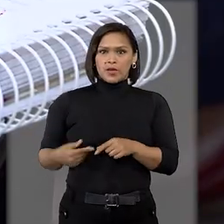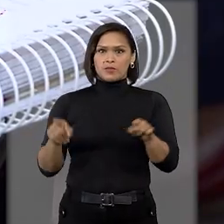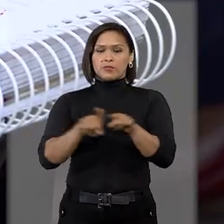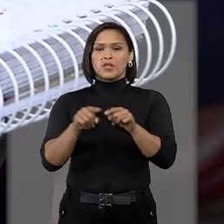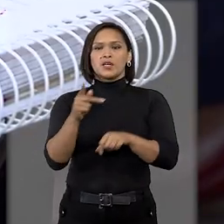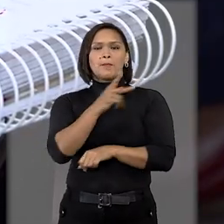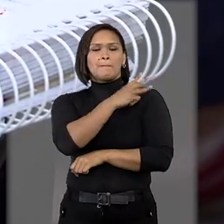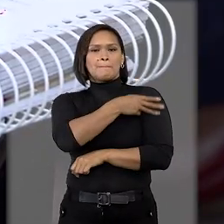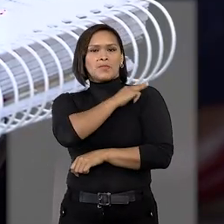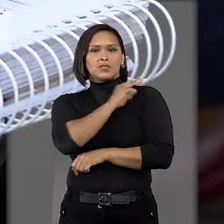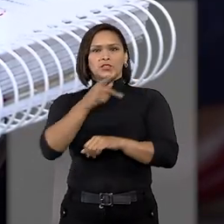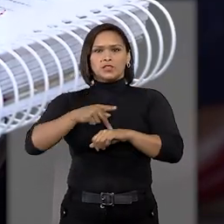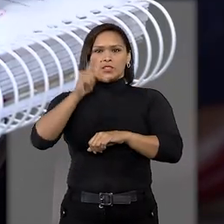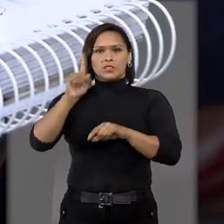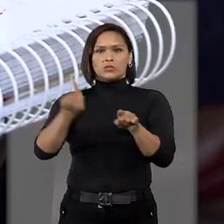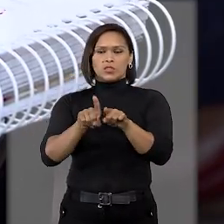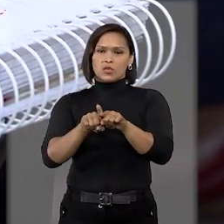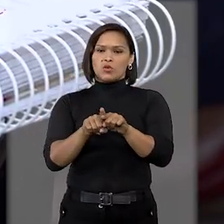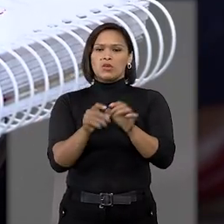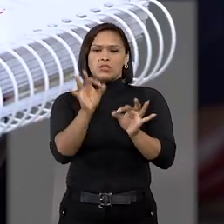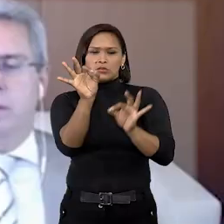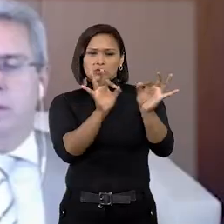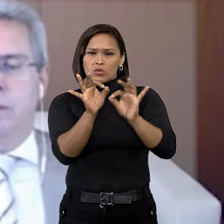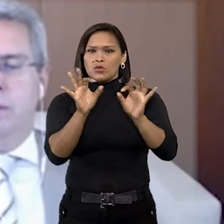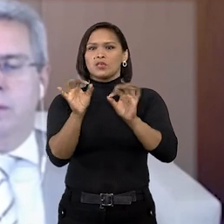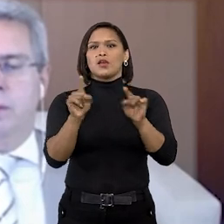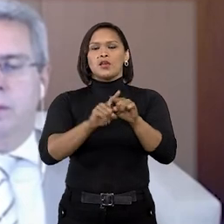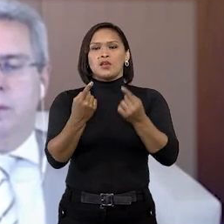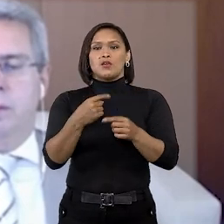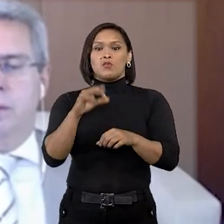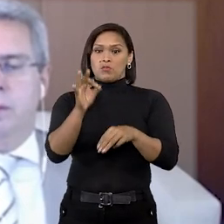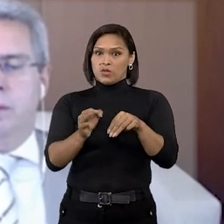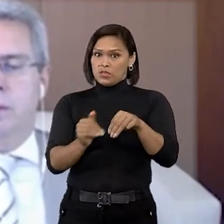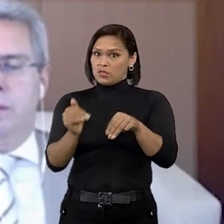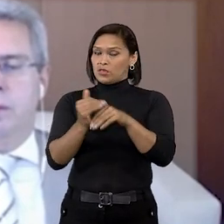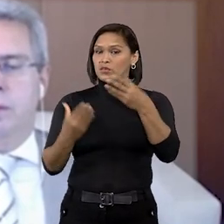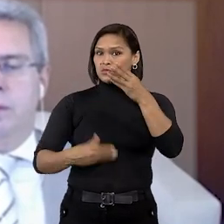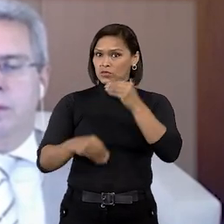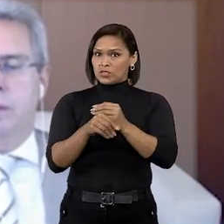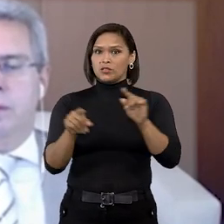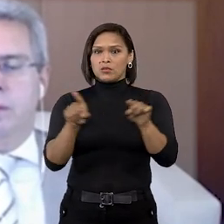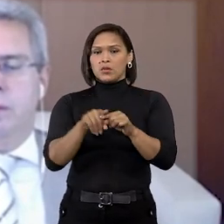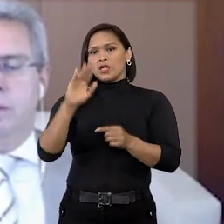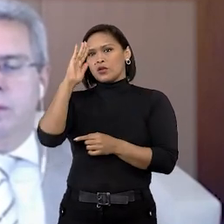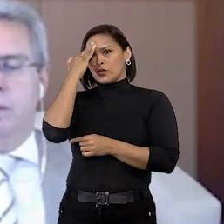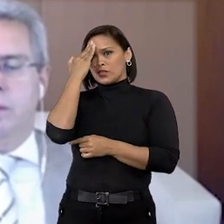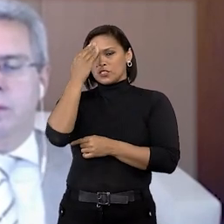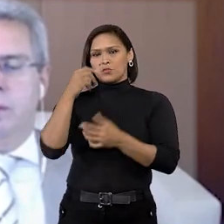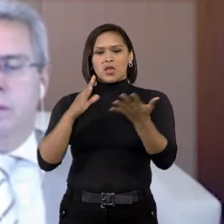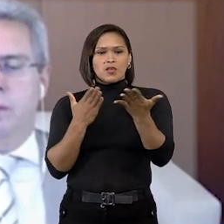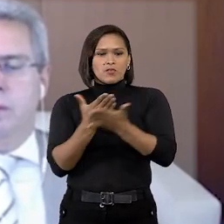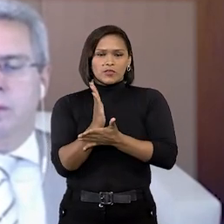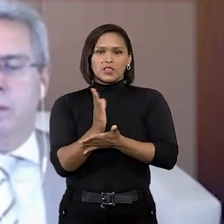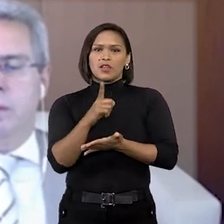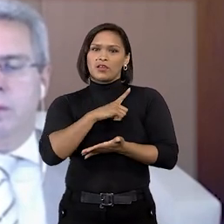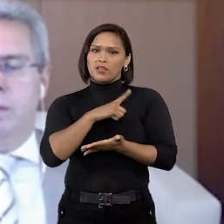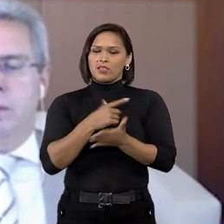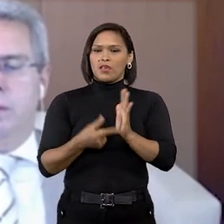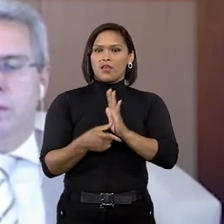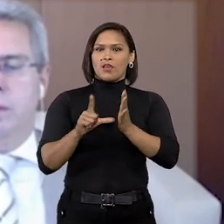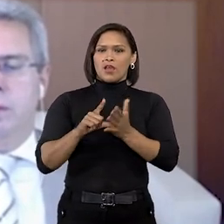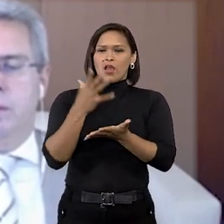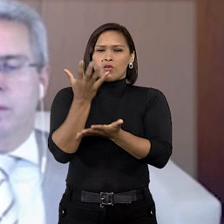carreira de magistério superior, então estruturada. Sérgio Cuquina ainda acrescentou que o entendimento de que as vantagens adquiridas